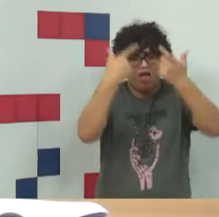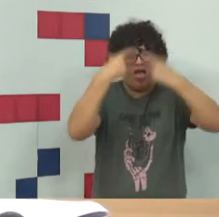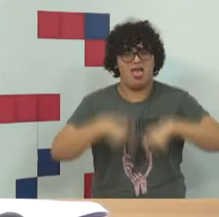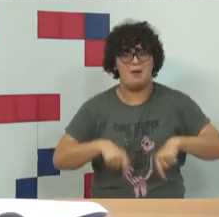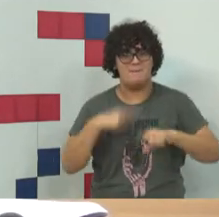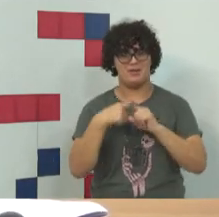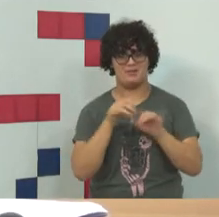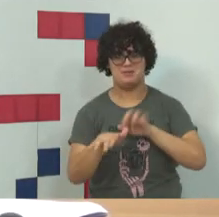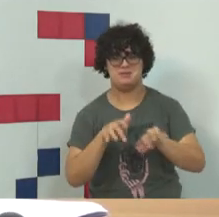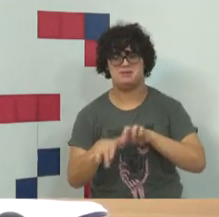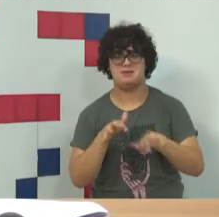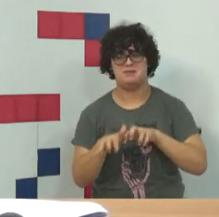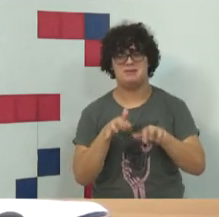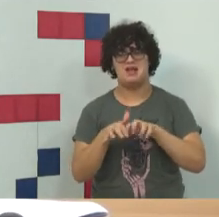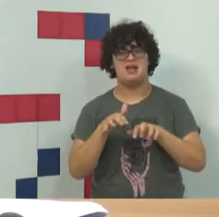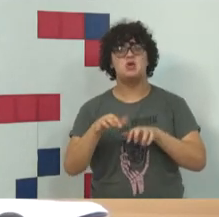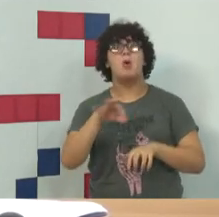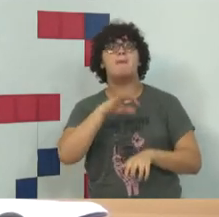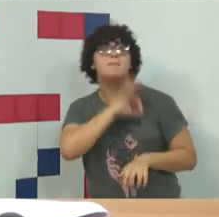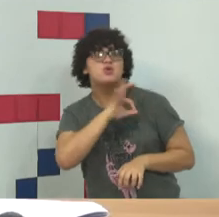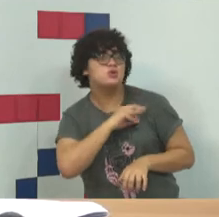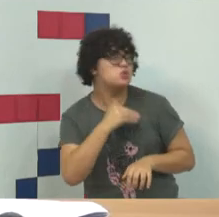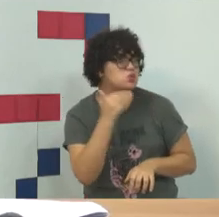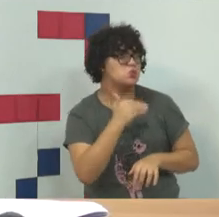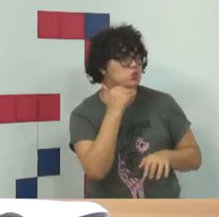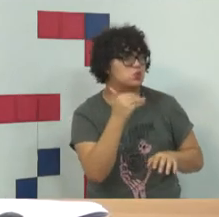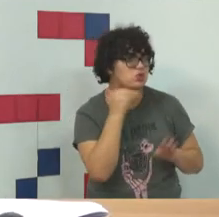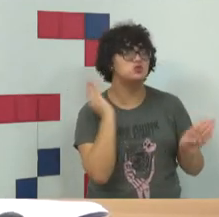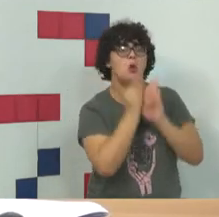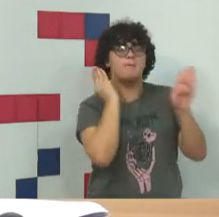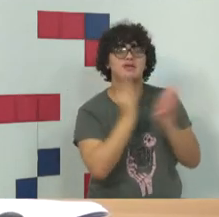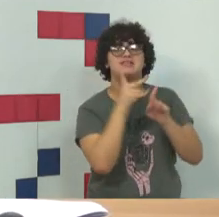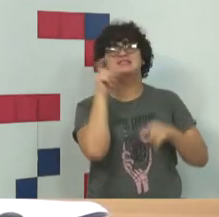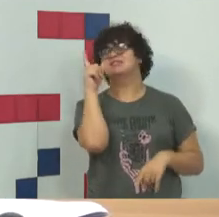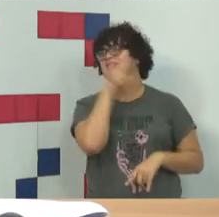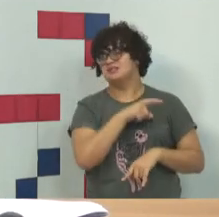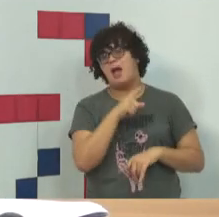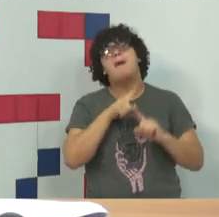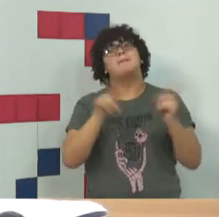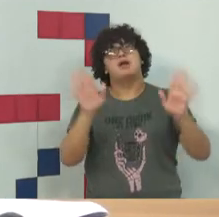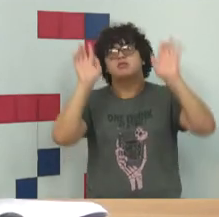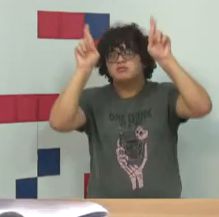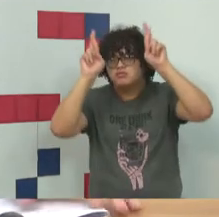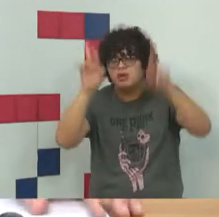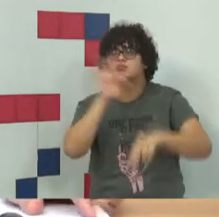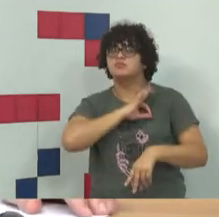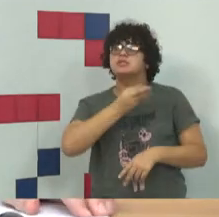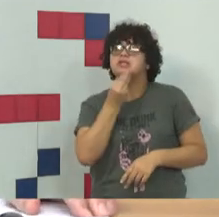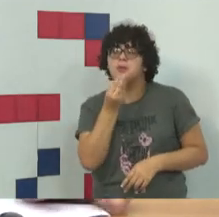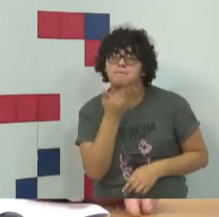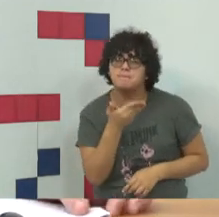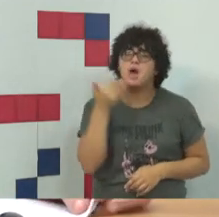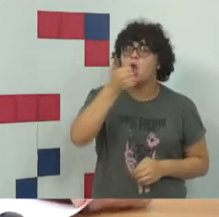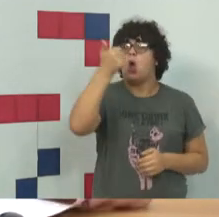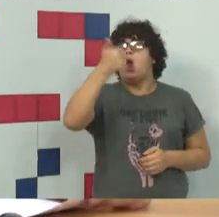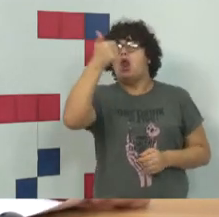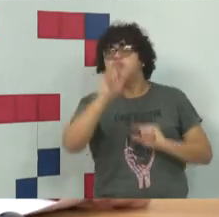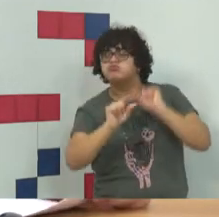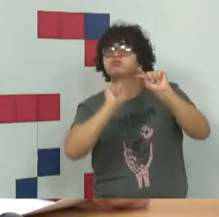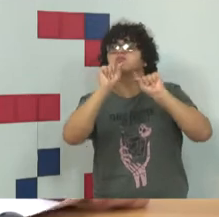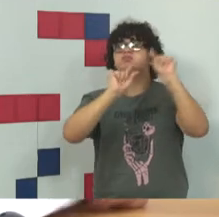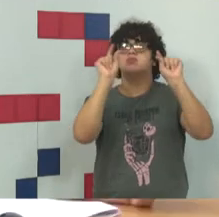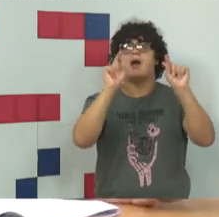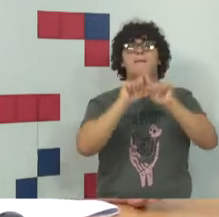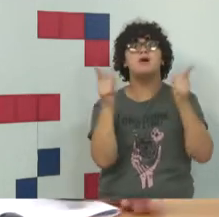desenvolvem. Mas o trabalho policial, aos poucos, vem sendo melhorado. O problema é que